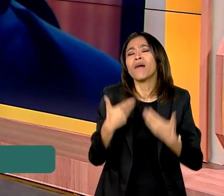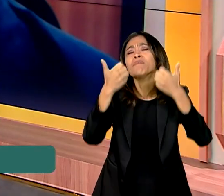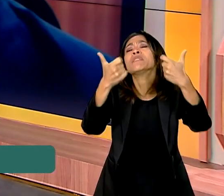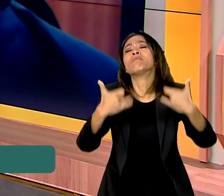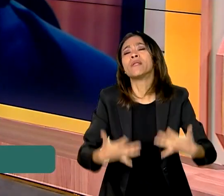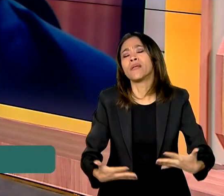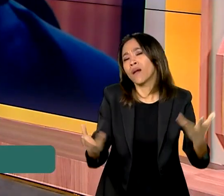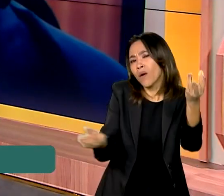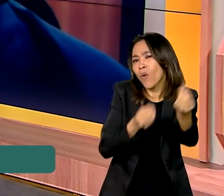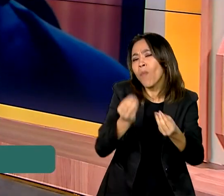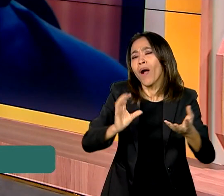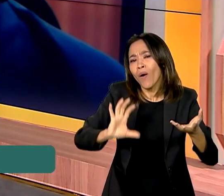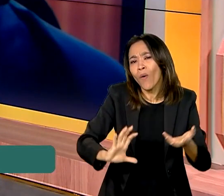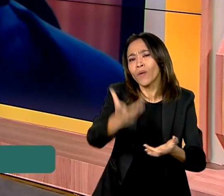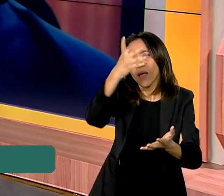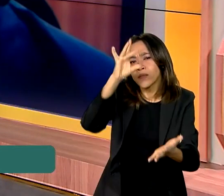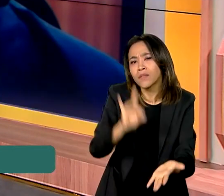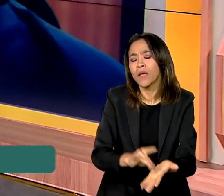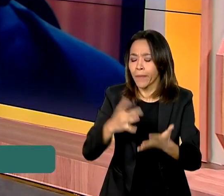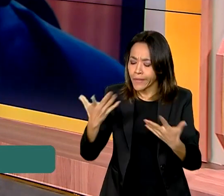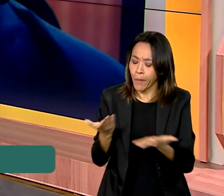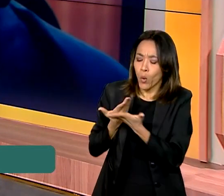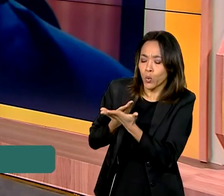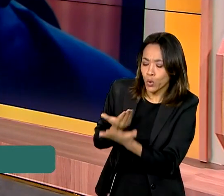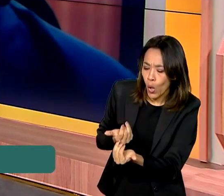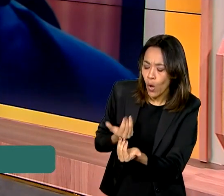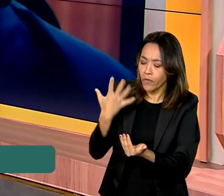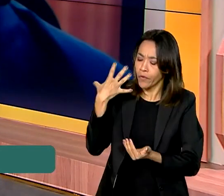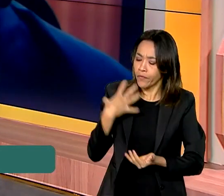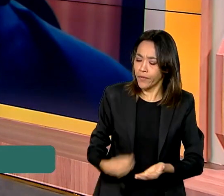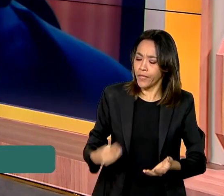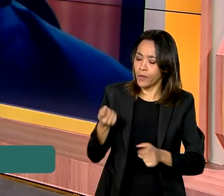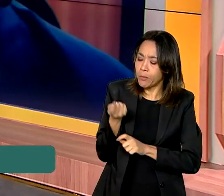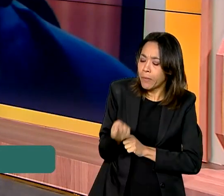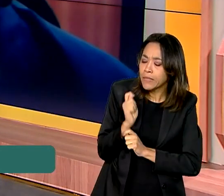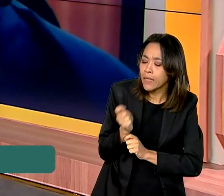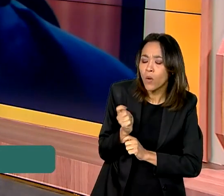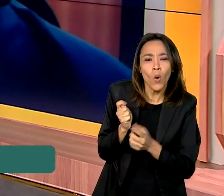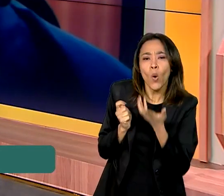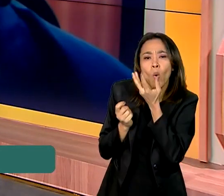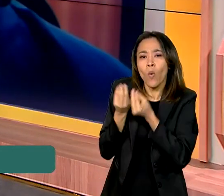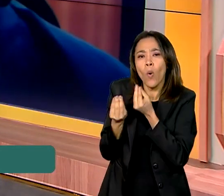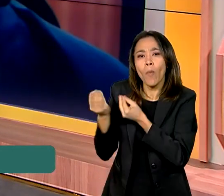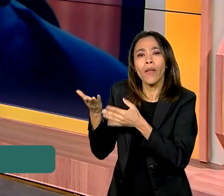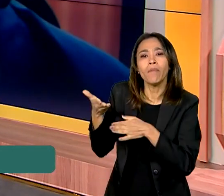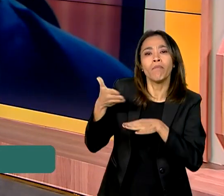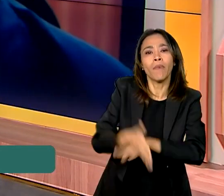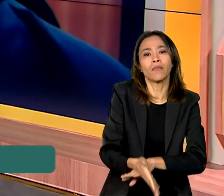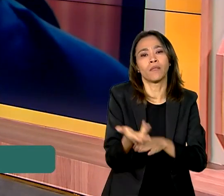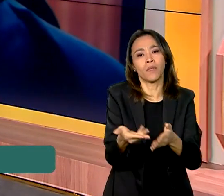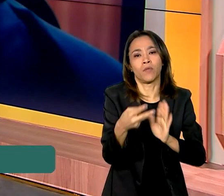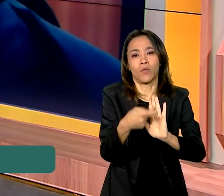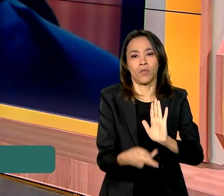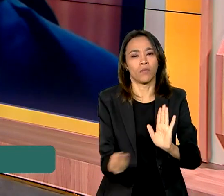secretário, um jovem que é filho de pescadores, como que ele faz para participar dessa ação?